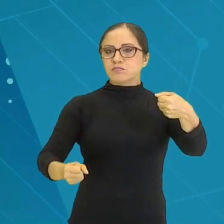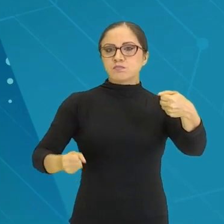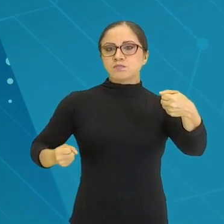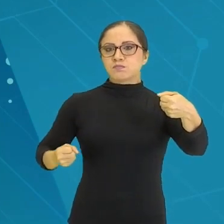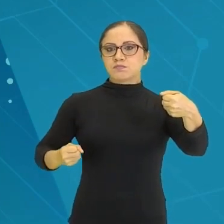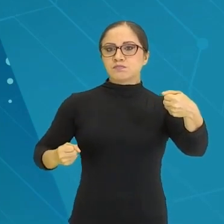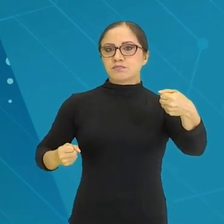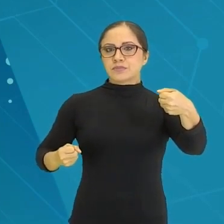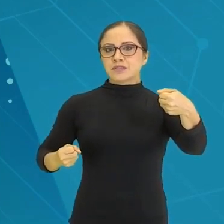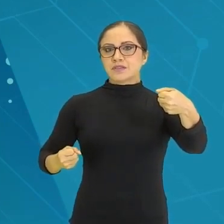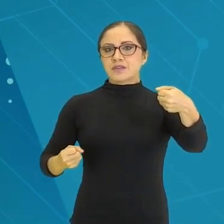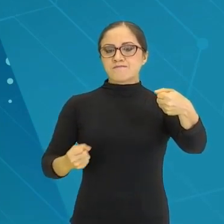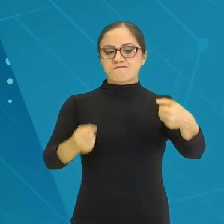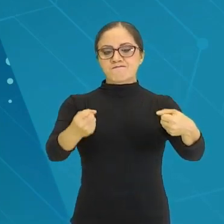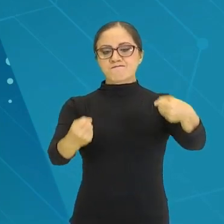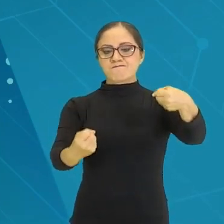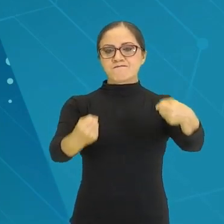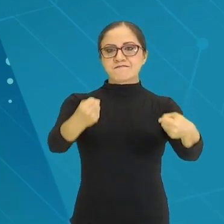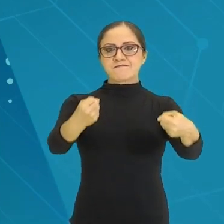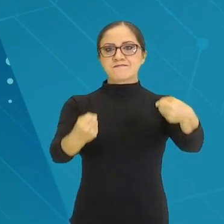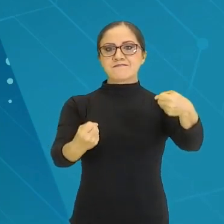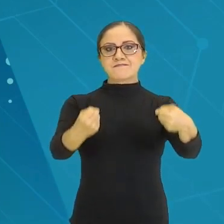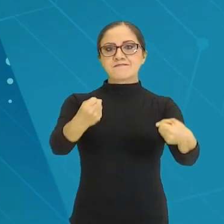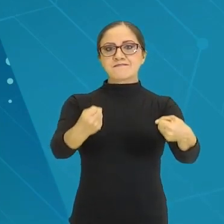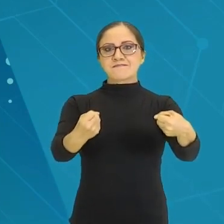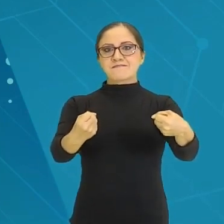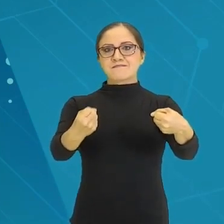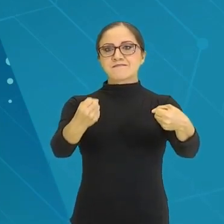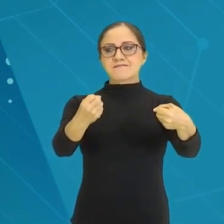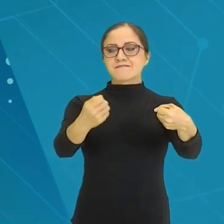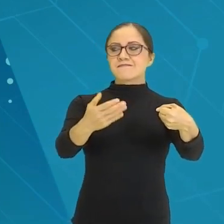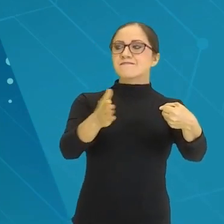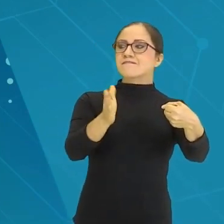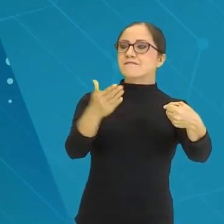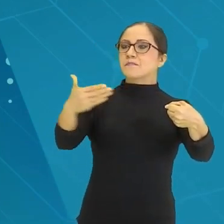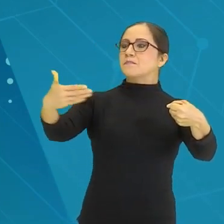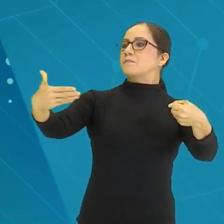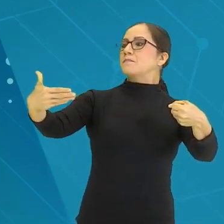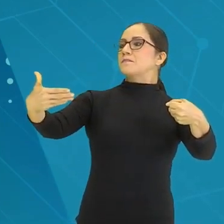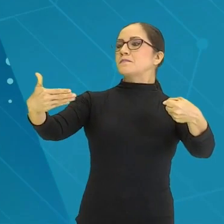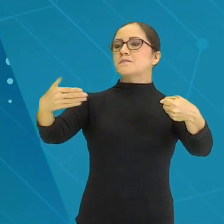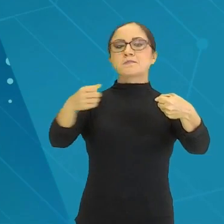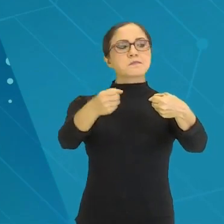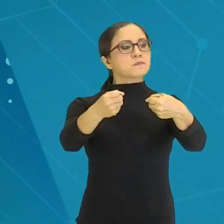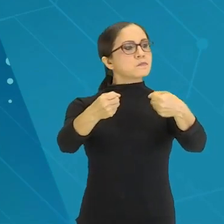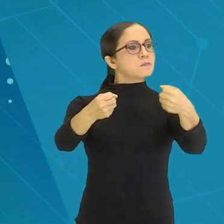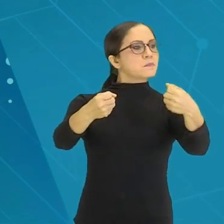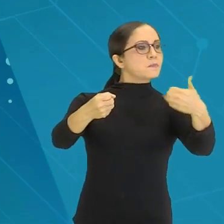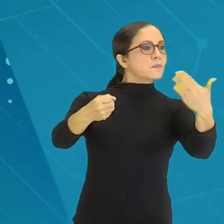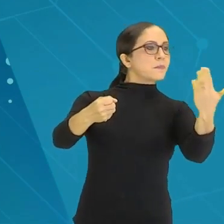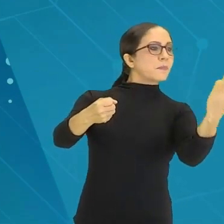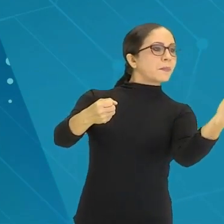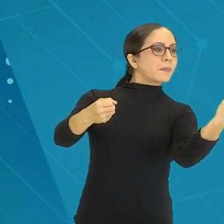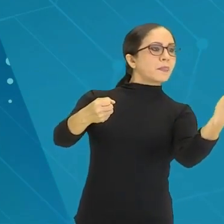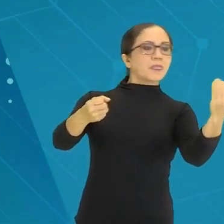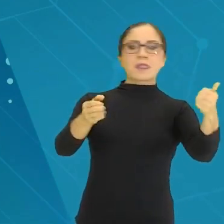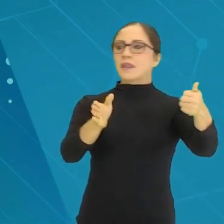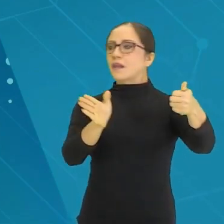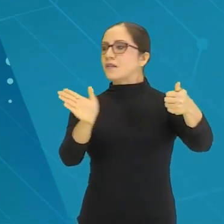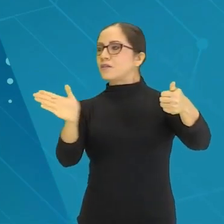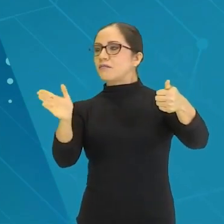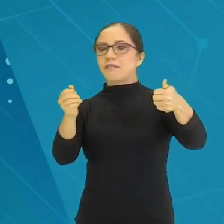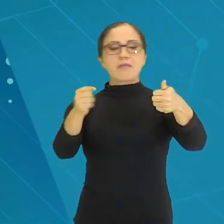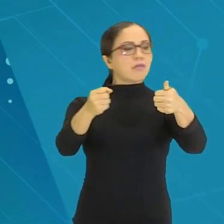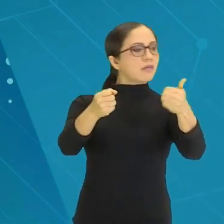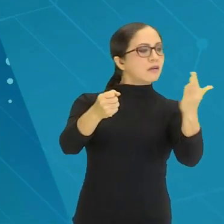a mão direita, segura na direção, olha pelos retrovisores, dá a seta pra esquerda, a seta pra direita quando vai